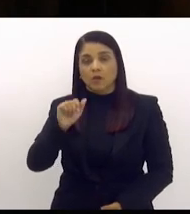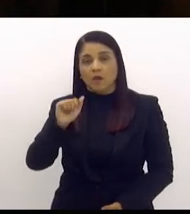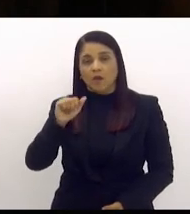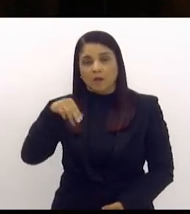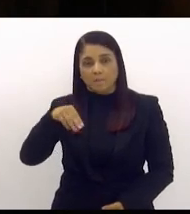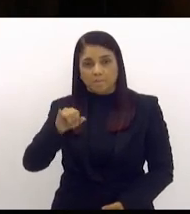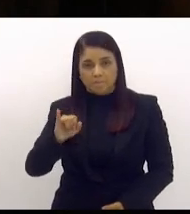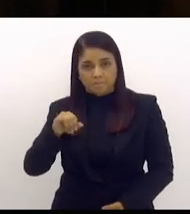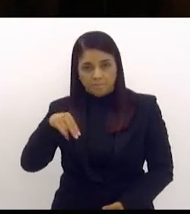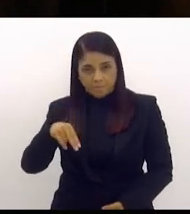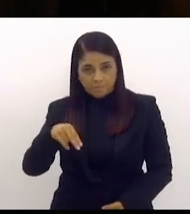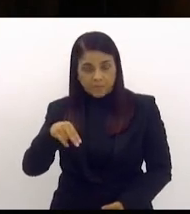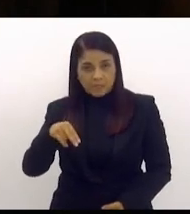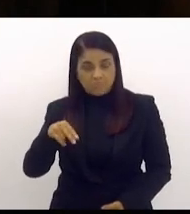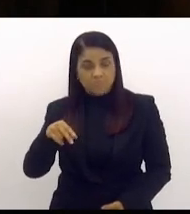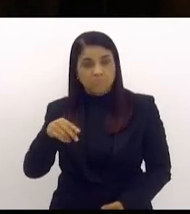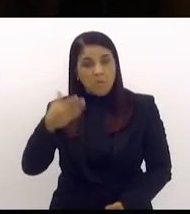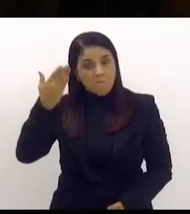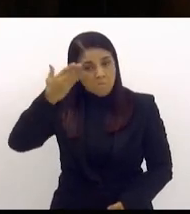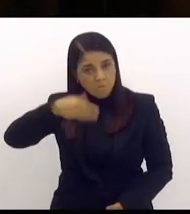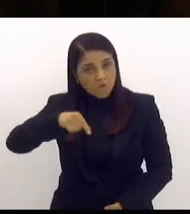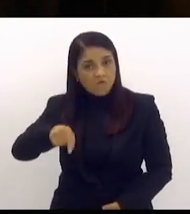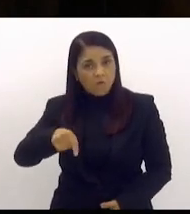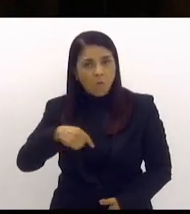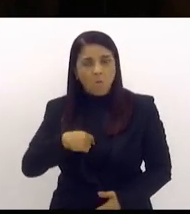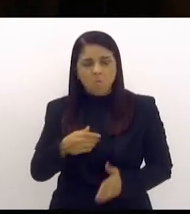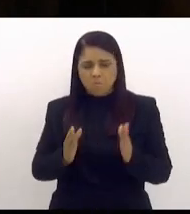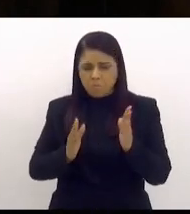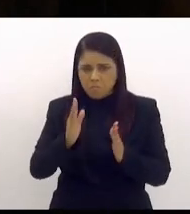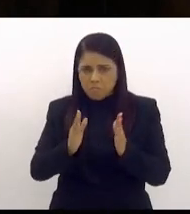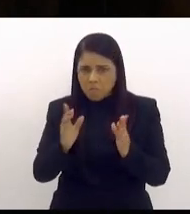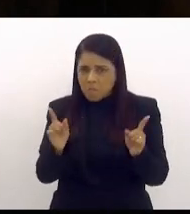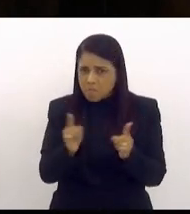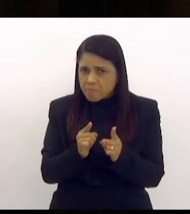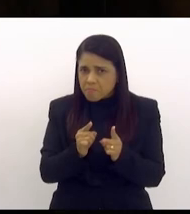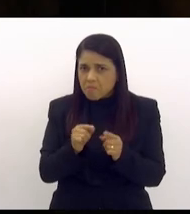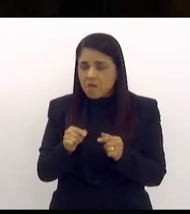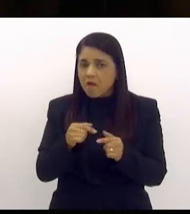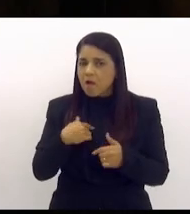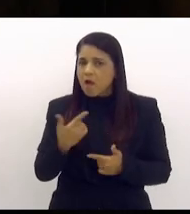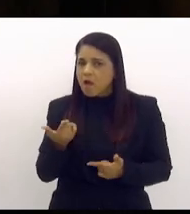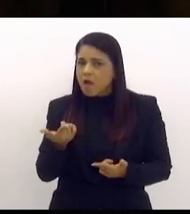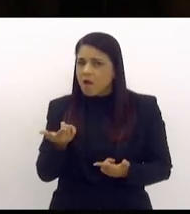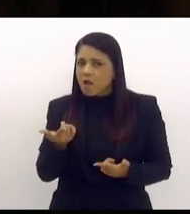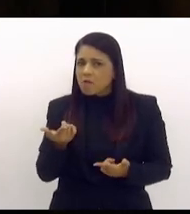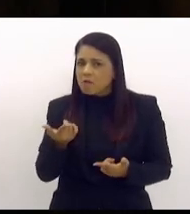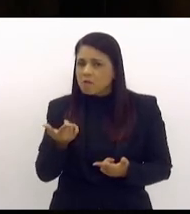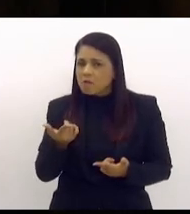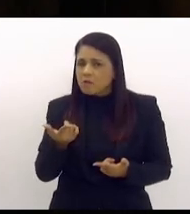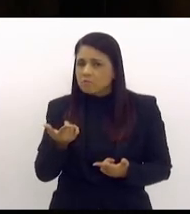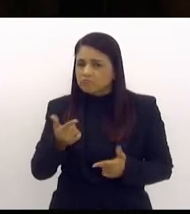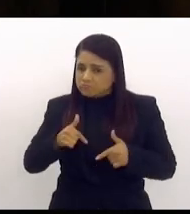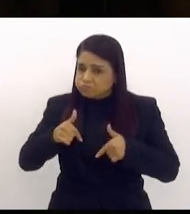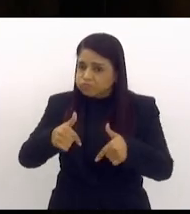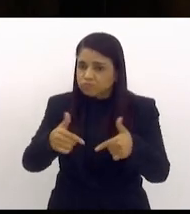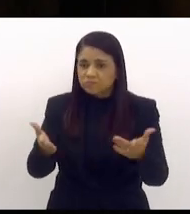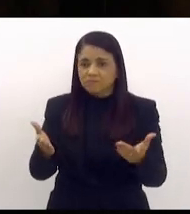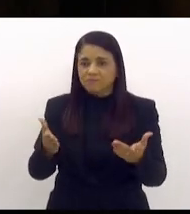a que veio e é muito pouco tempo pra ele colocar o time em campo